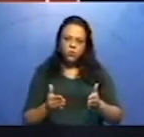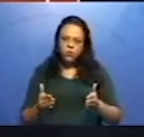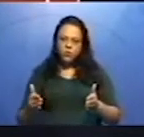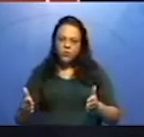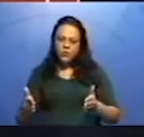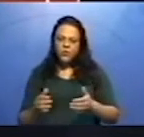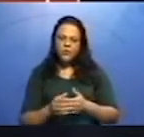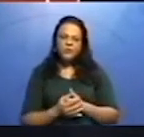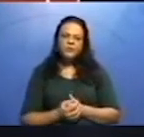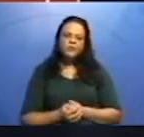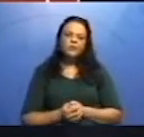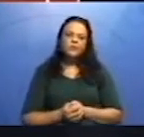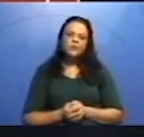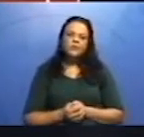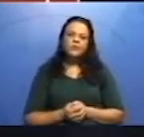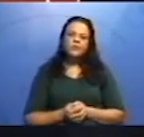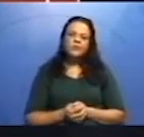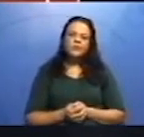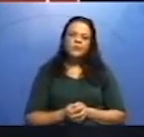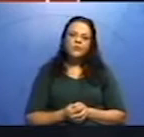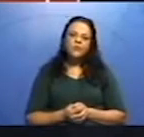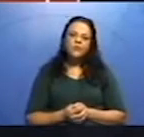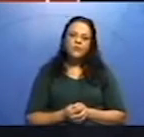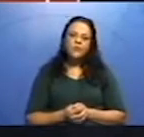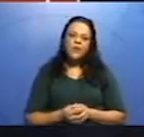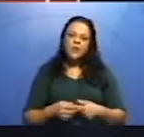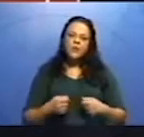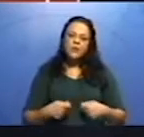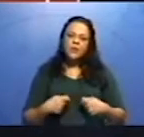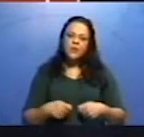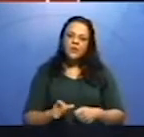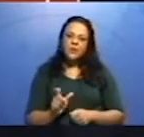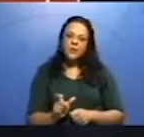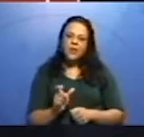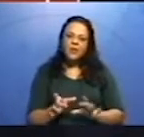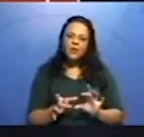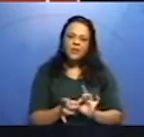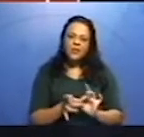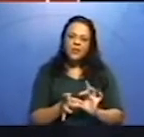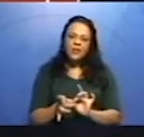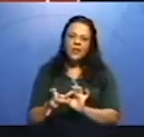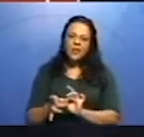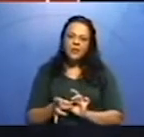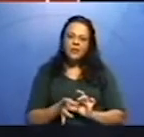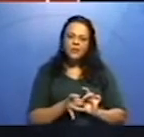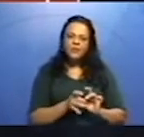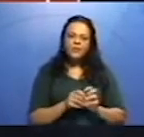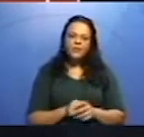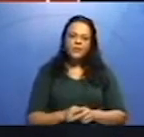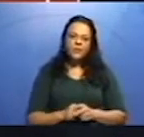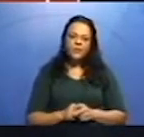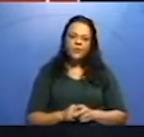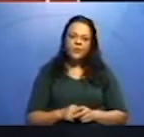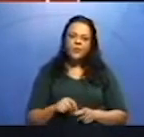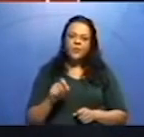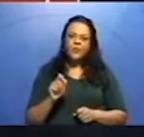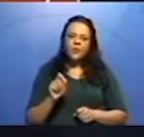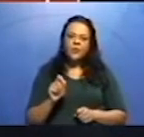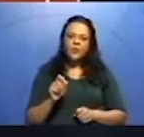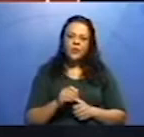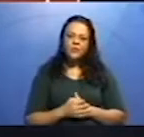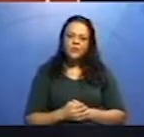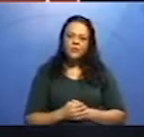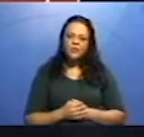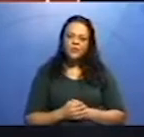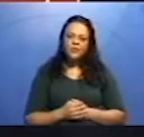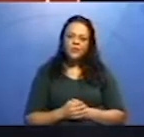coordenativas. O que é se encadear? Ligar. Conjunções coordenativas. Assim elas